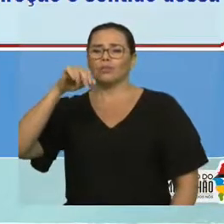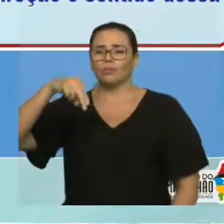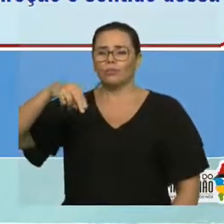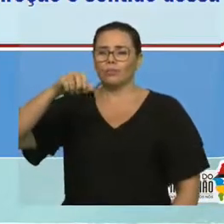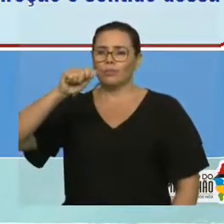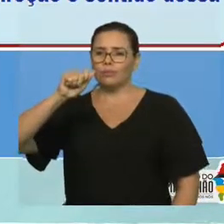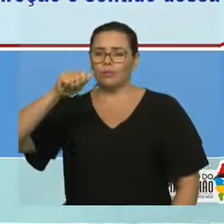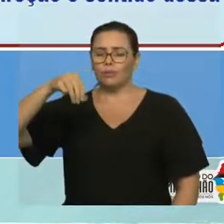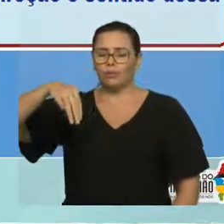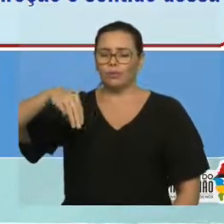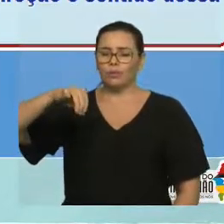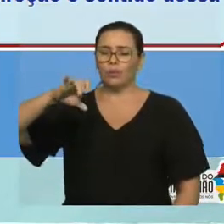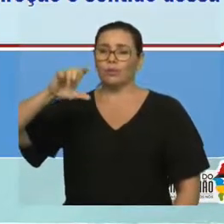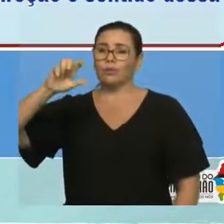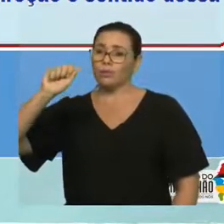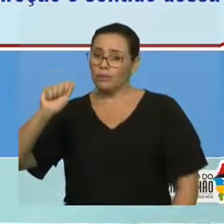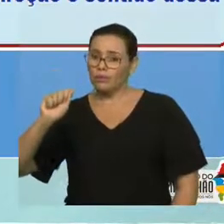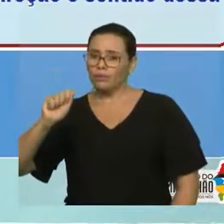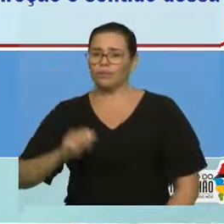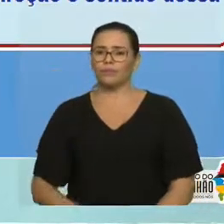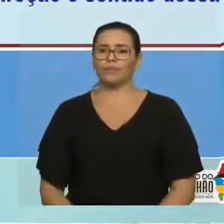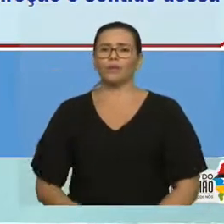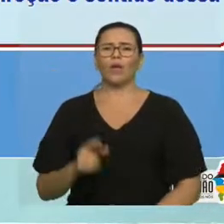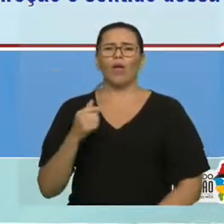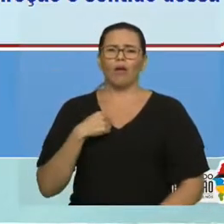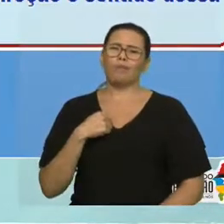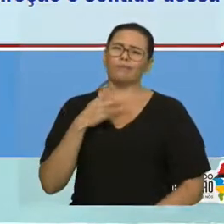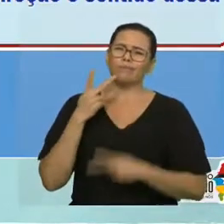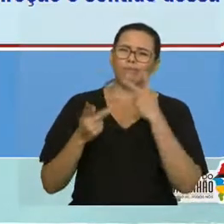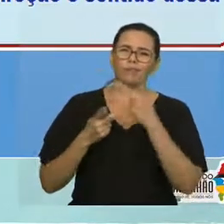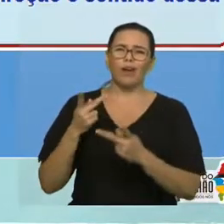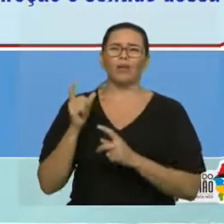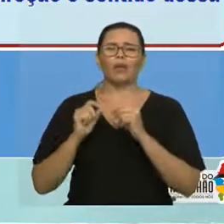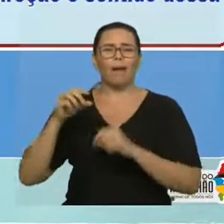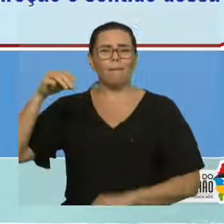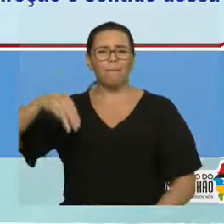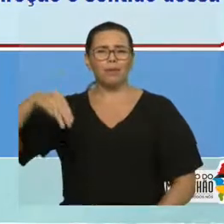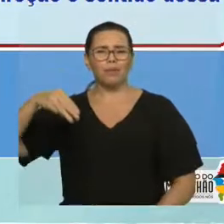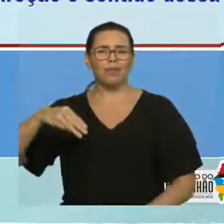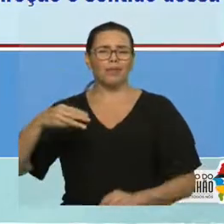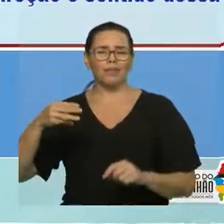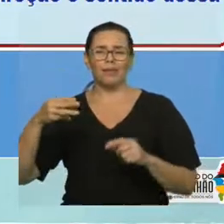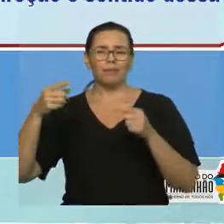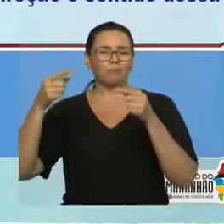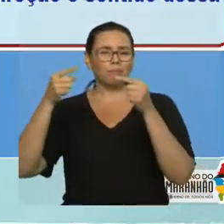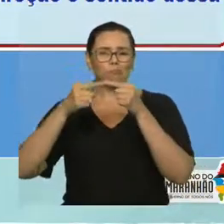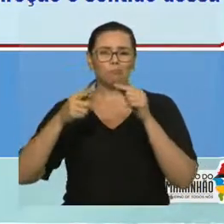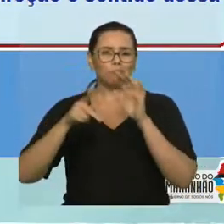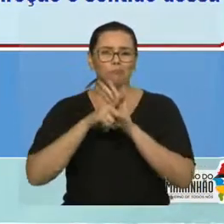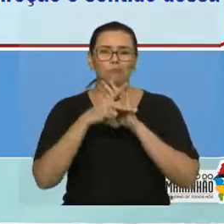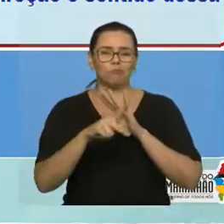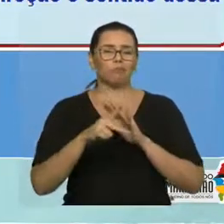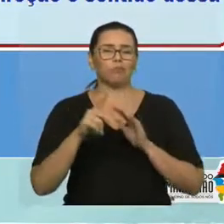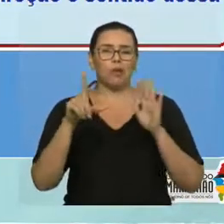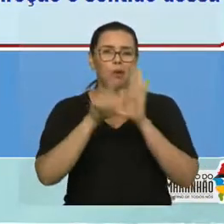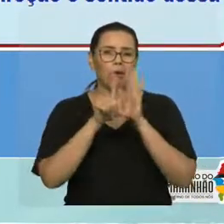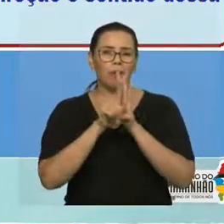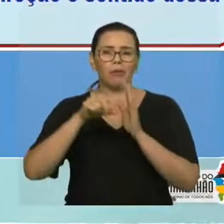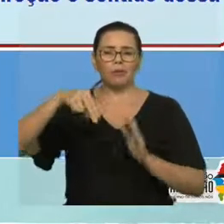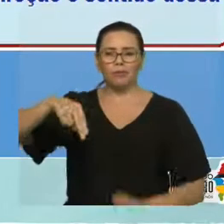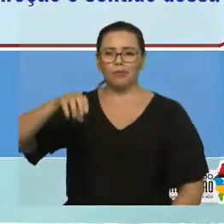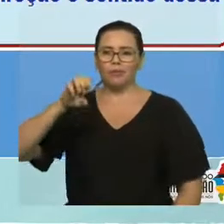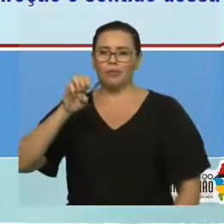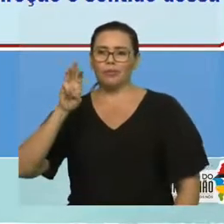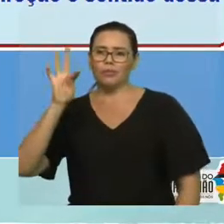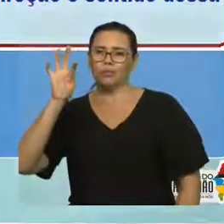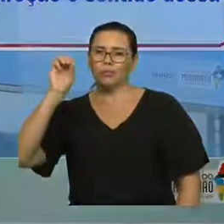falar que ela é a matemática das leis de Newton, né? Aqui que a gente tem a matemática da dinâmica, das forças